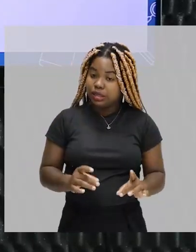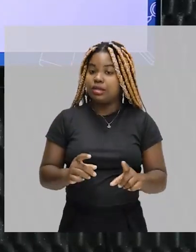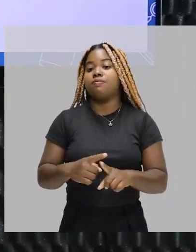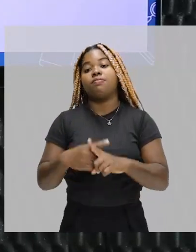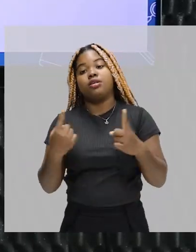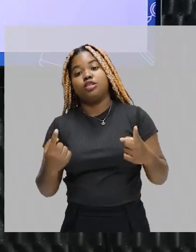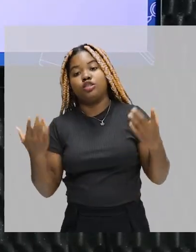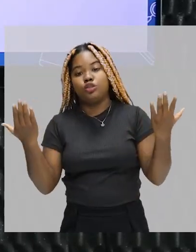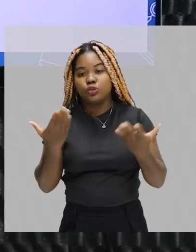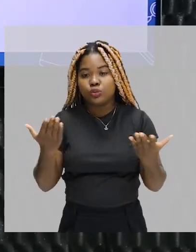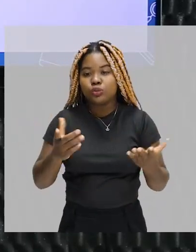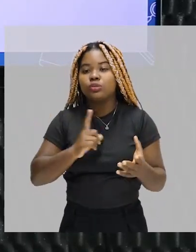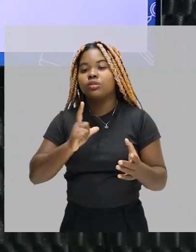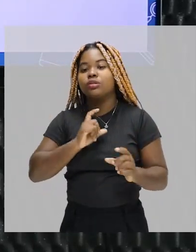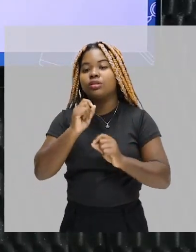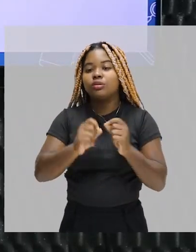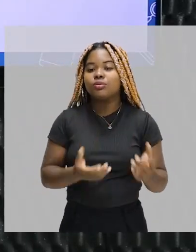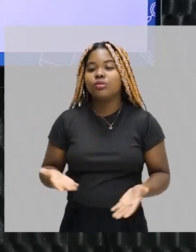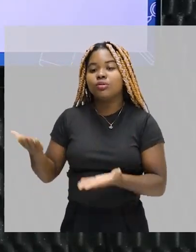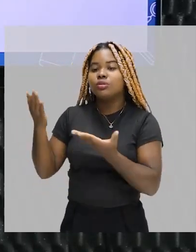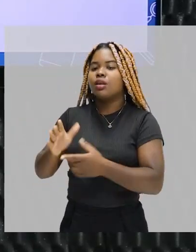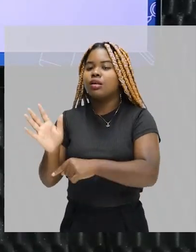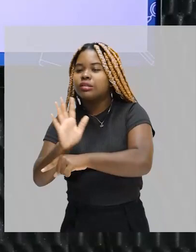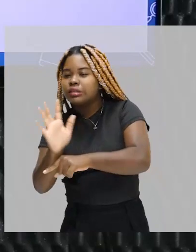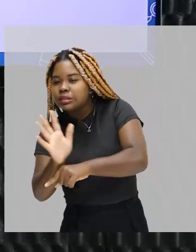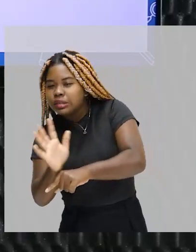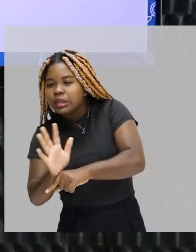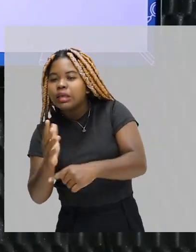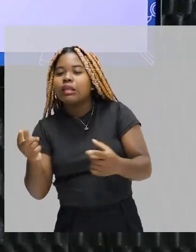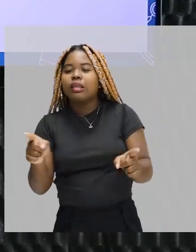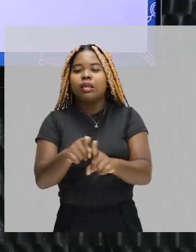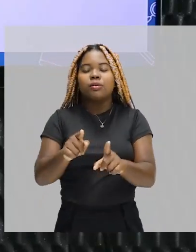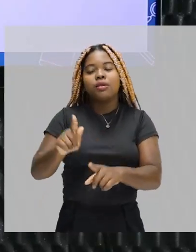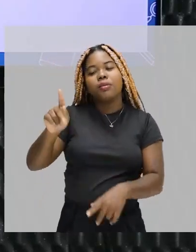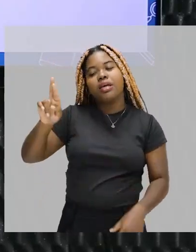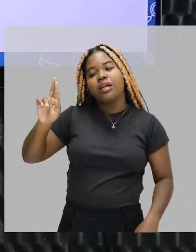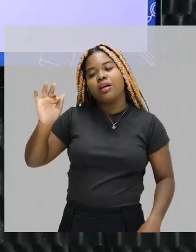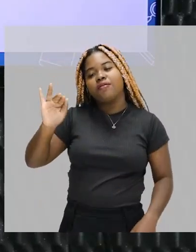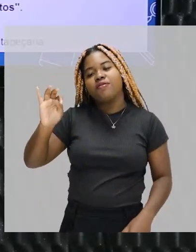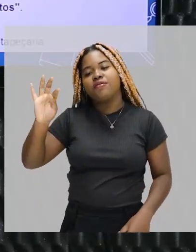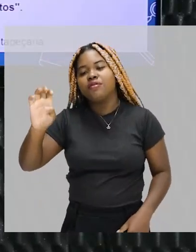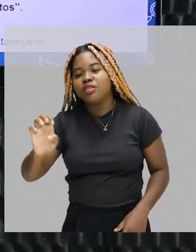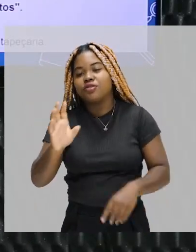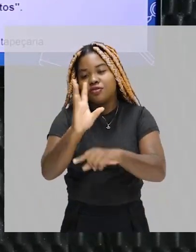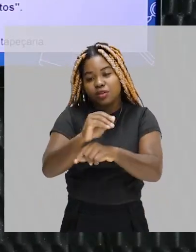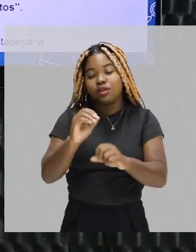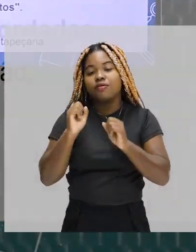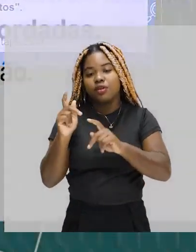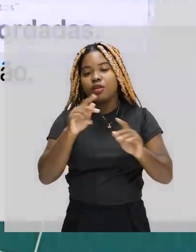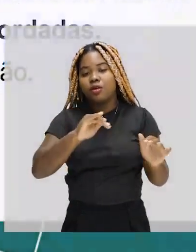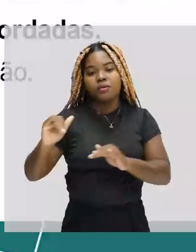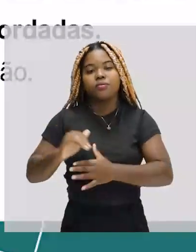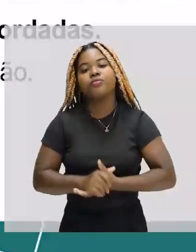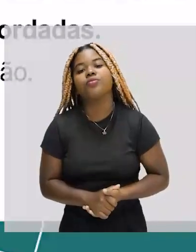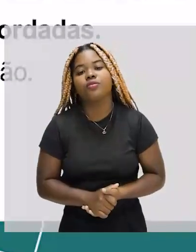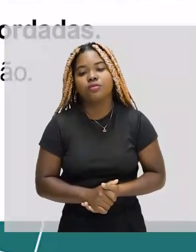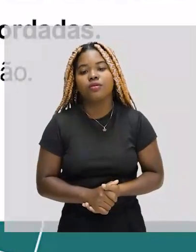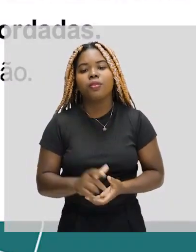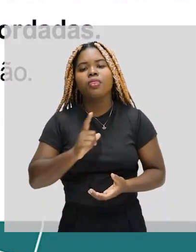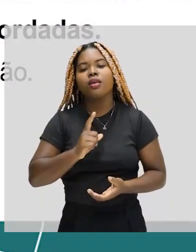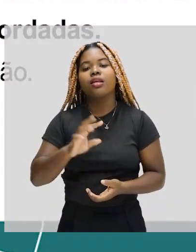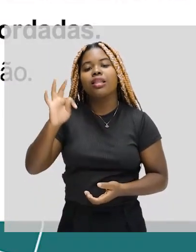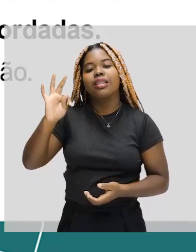seriam cinema, grafite, fotografia, que já ganham outros artes também. Bom, vamos falar de